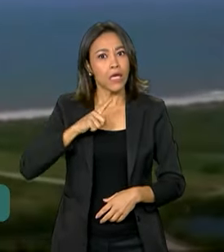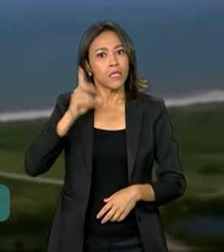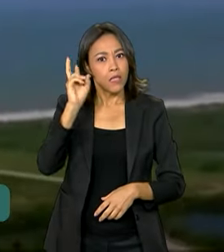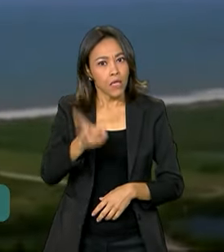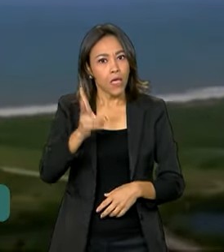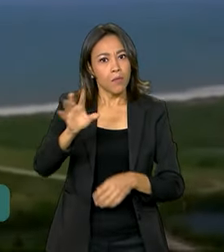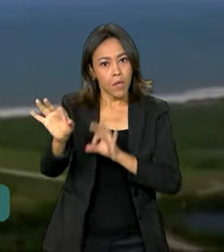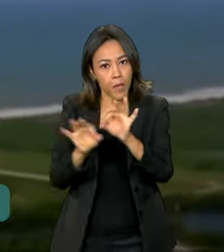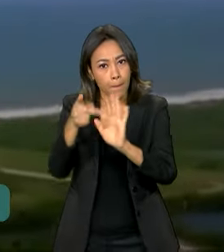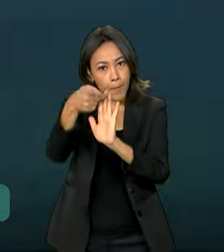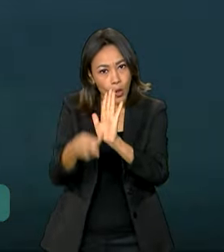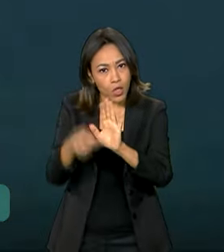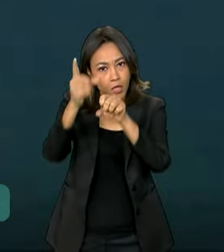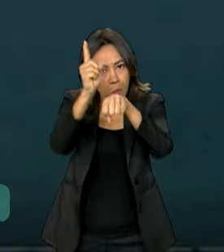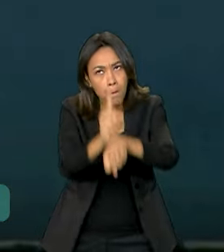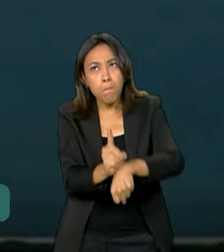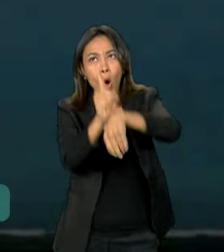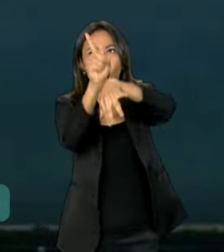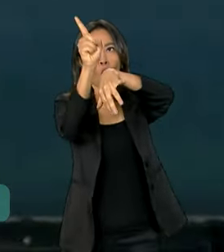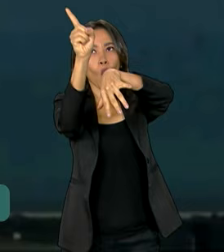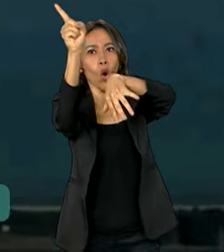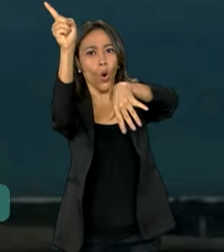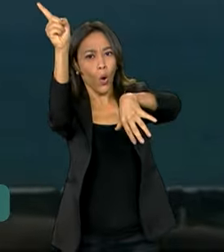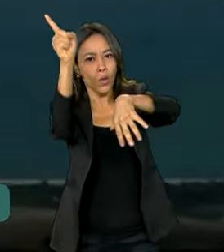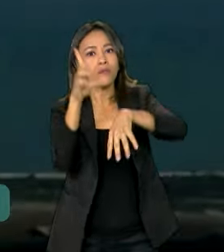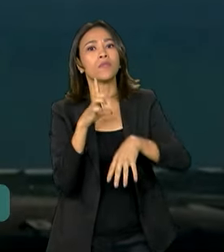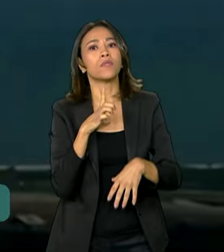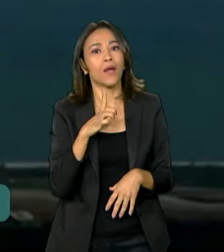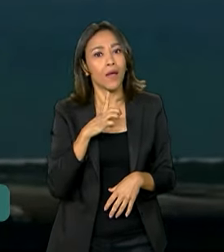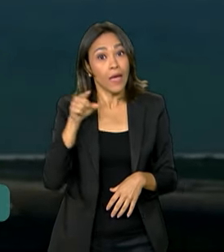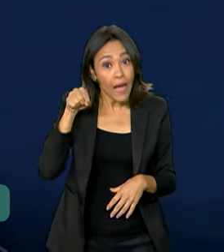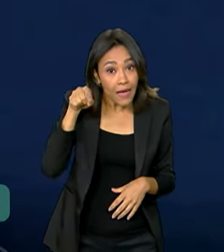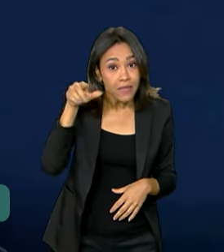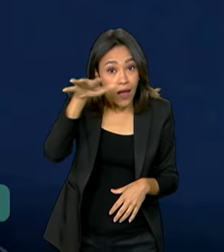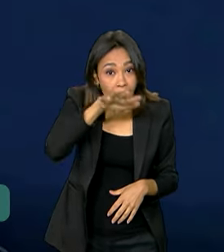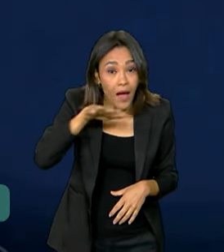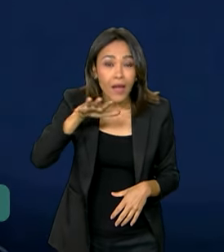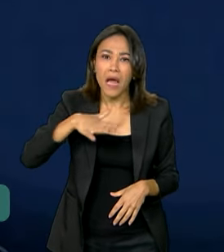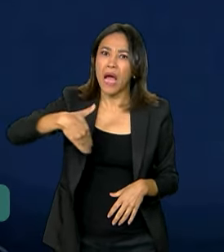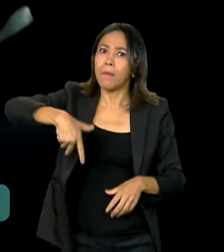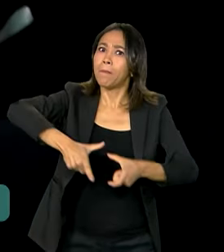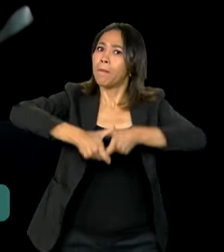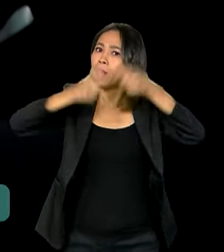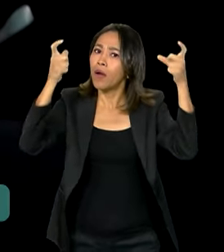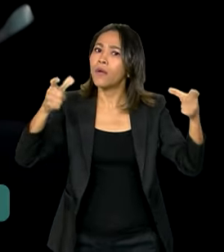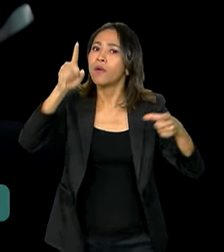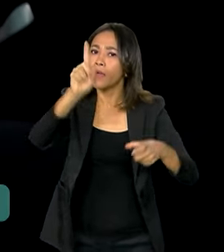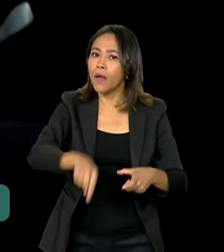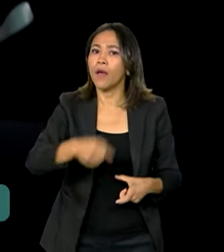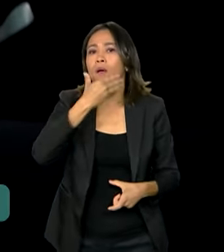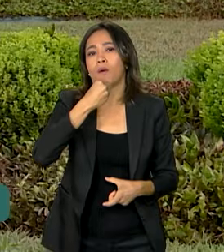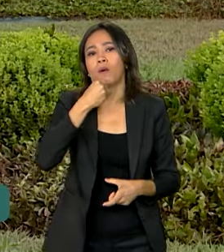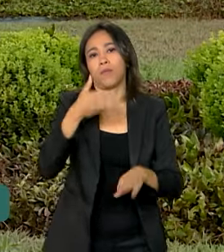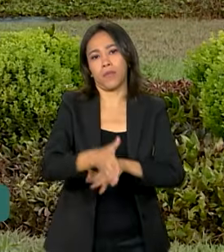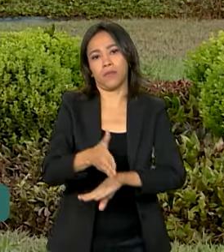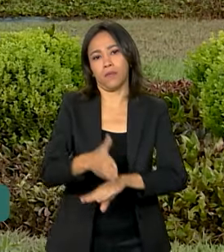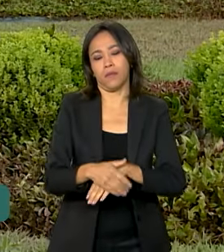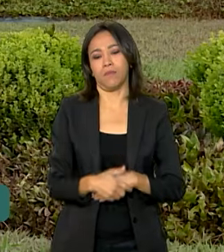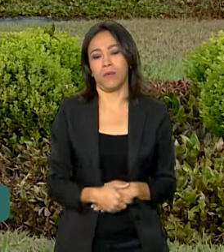espaço movimentam o setor aeroespacial, uma área em que ainda predomina a presença masculina.